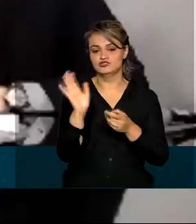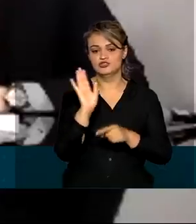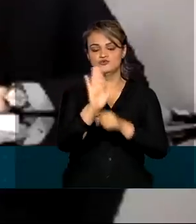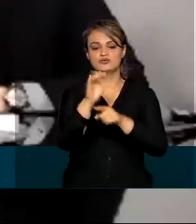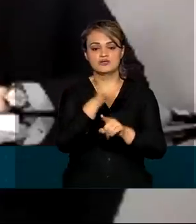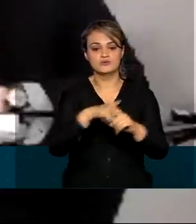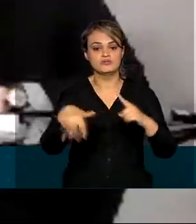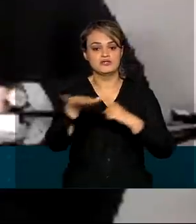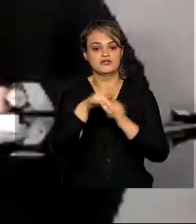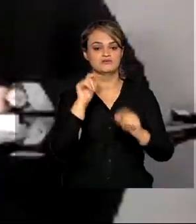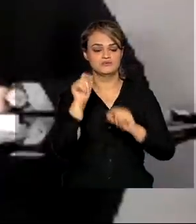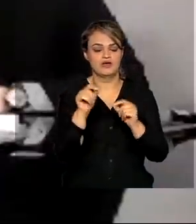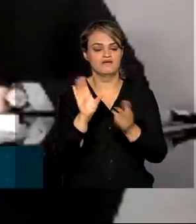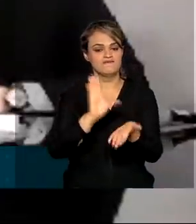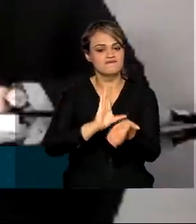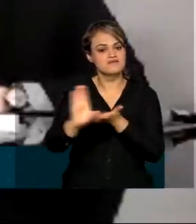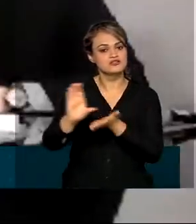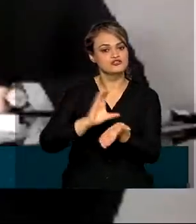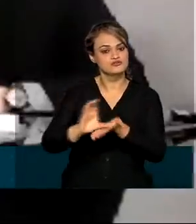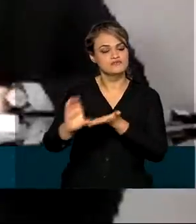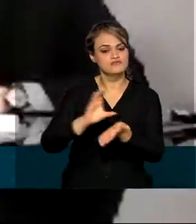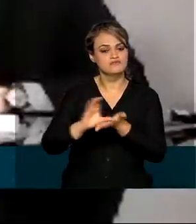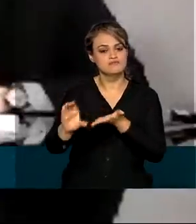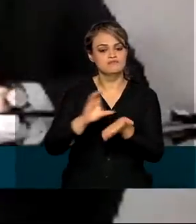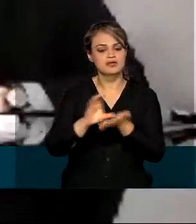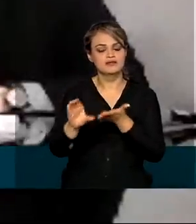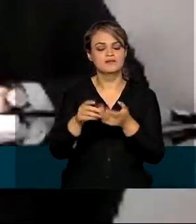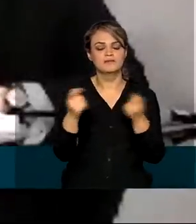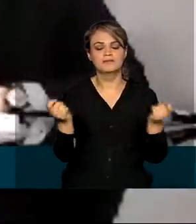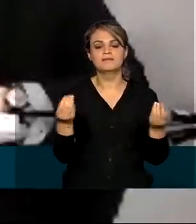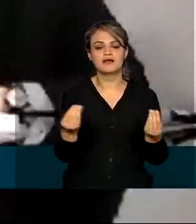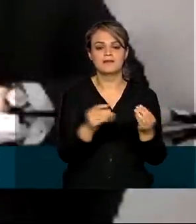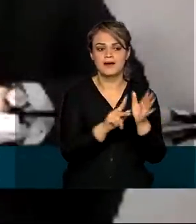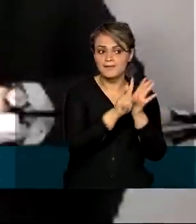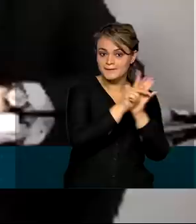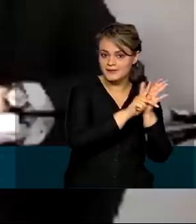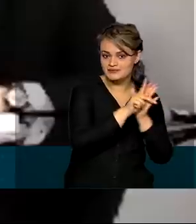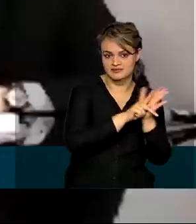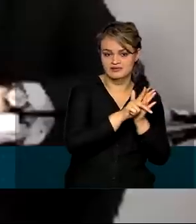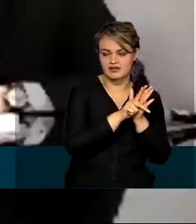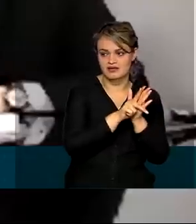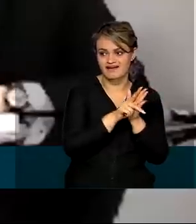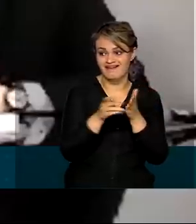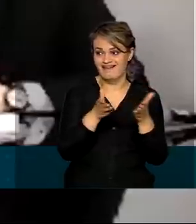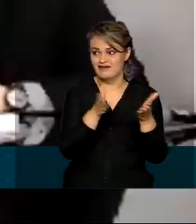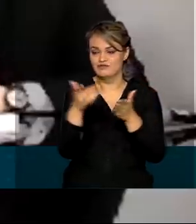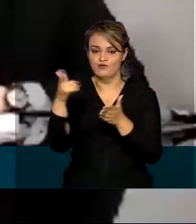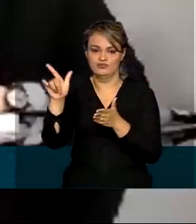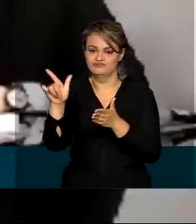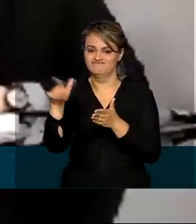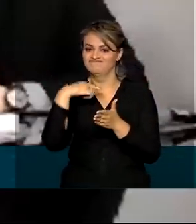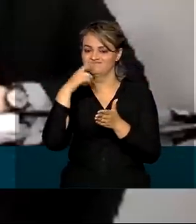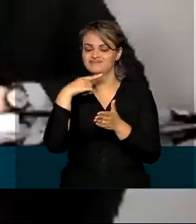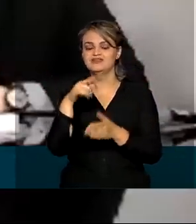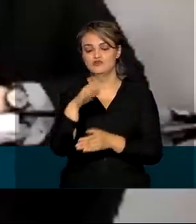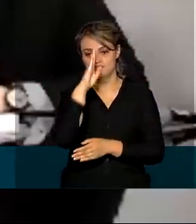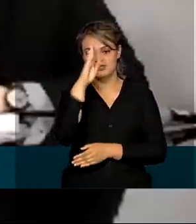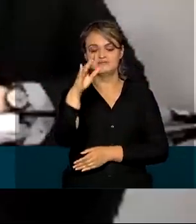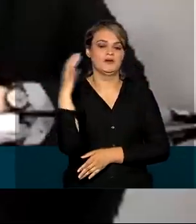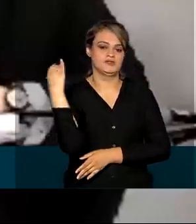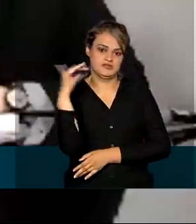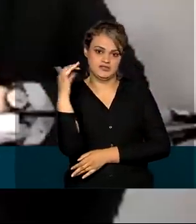brasileira é o investimento em pesquisas. Não há outro caminho que não à ciência